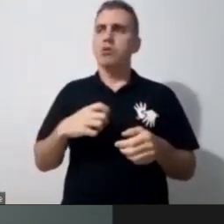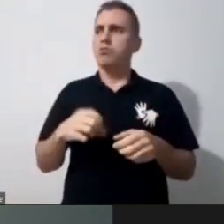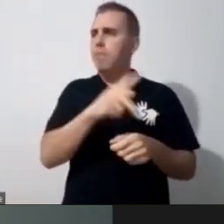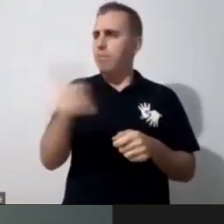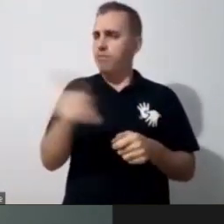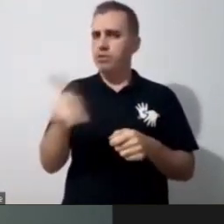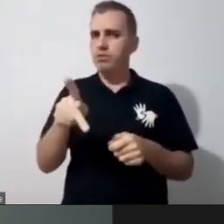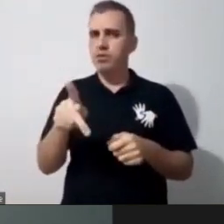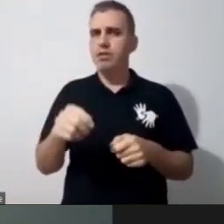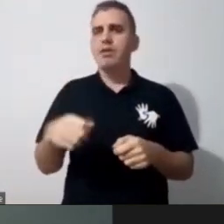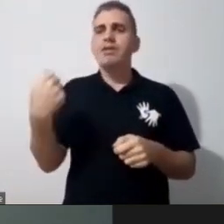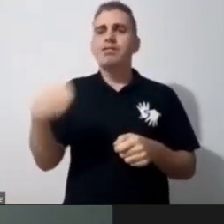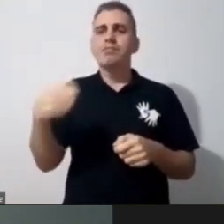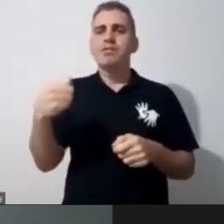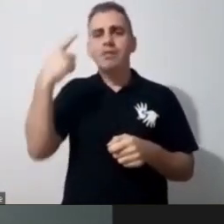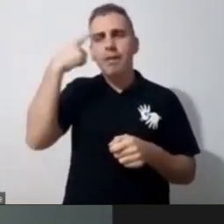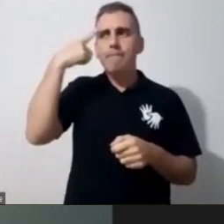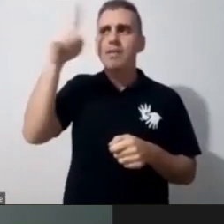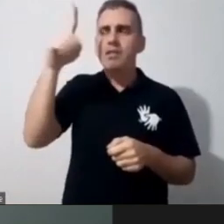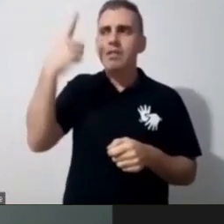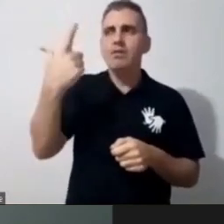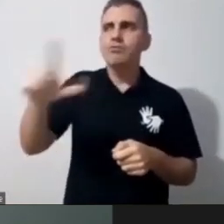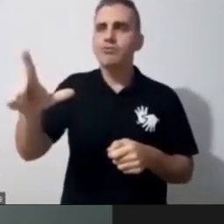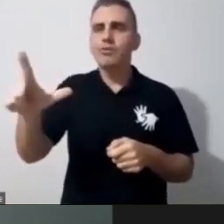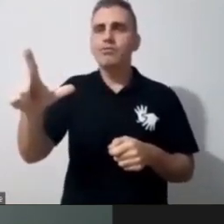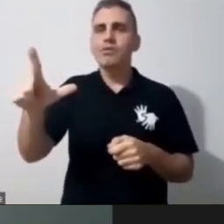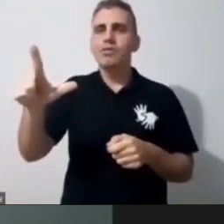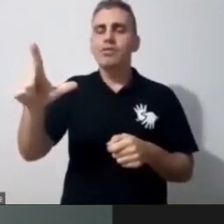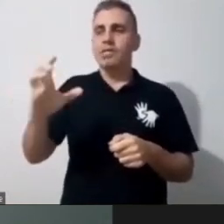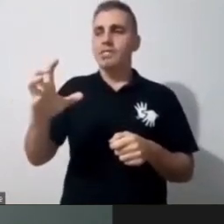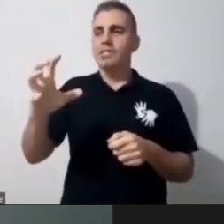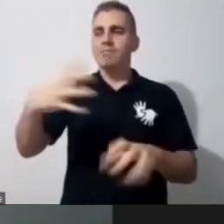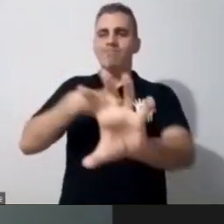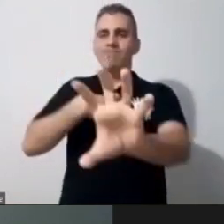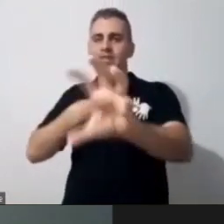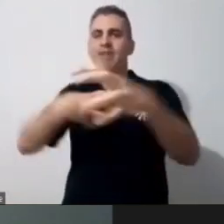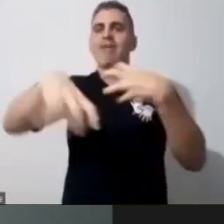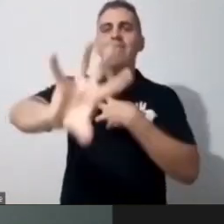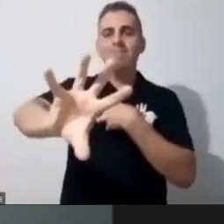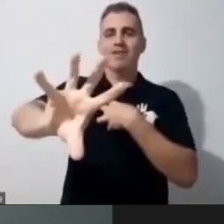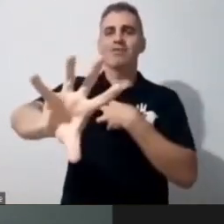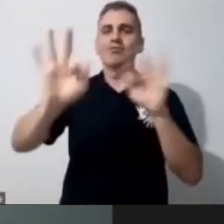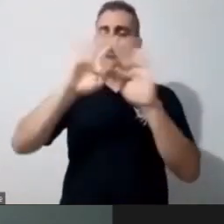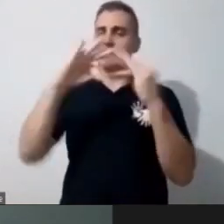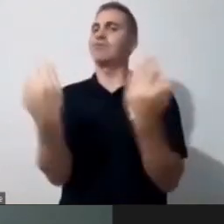repensar e se colocar também no lugar da família, né. A gente precisa sair daquele espaço de